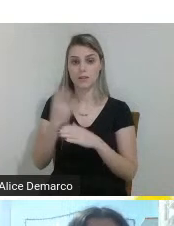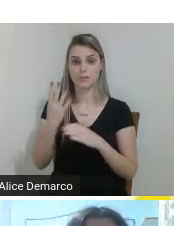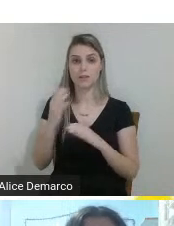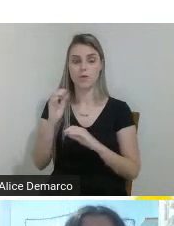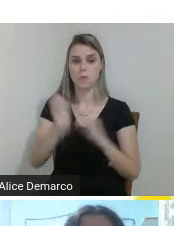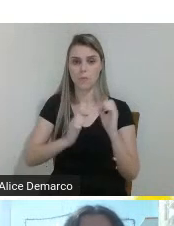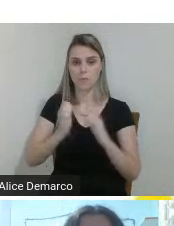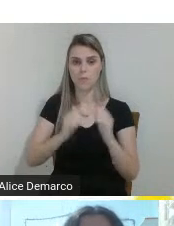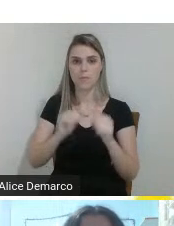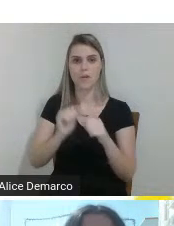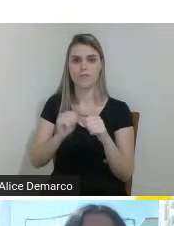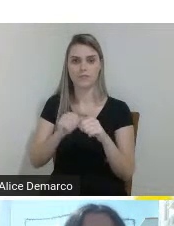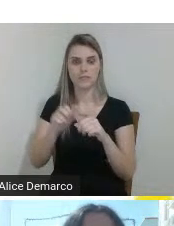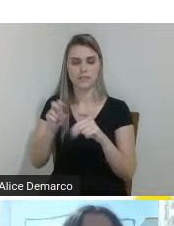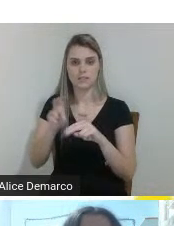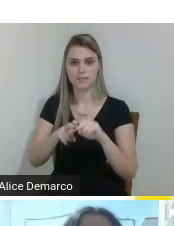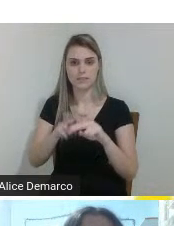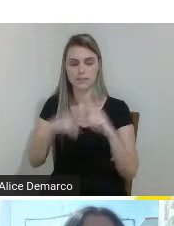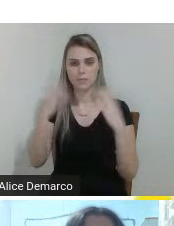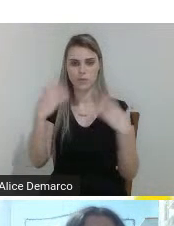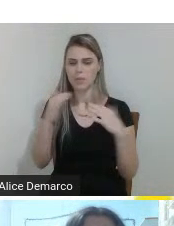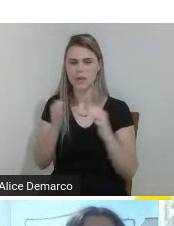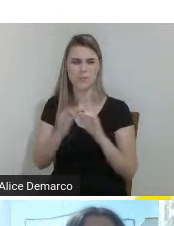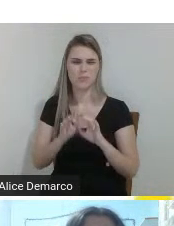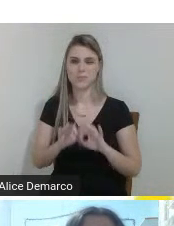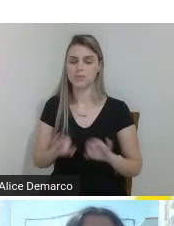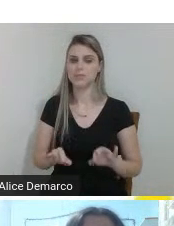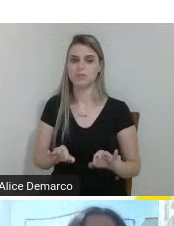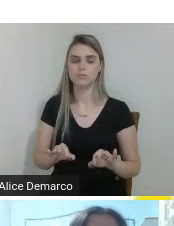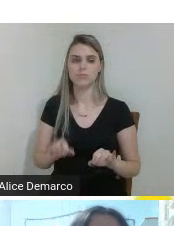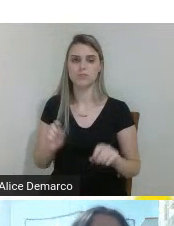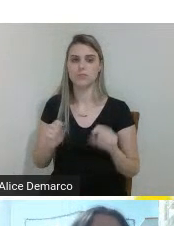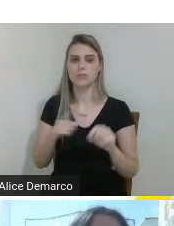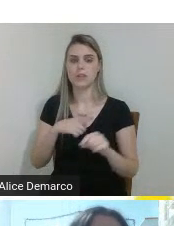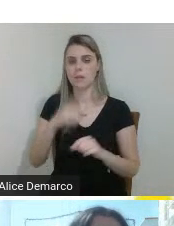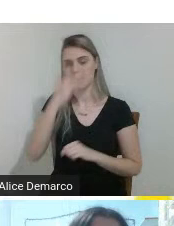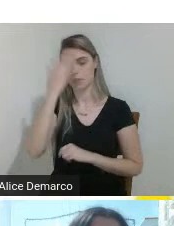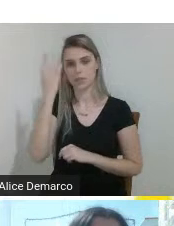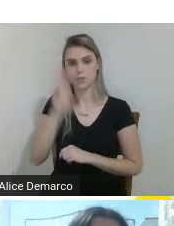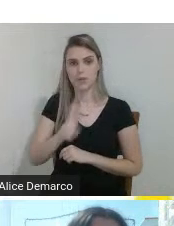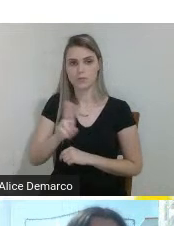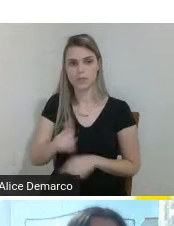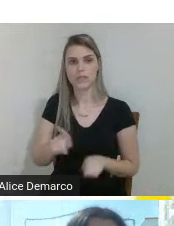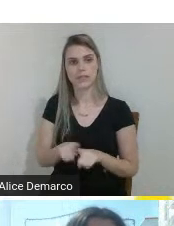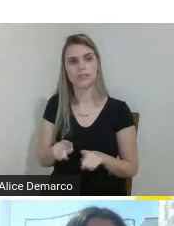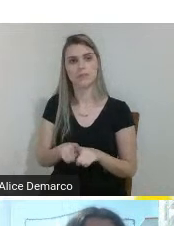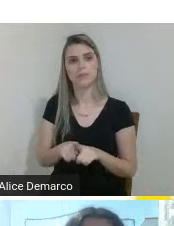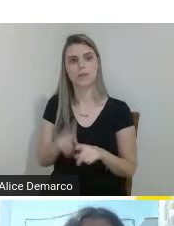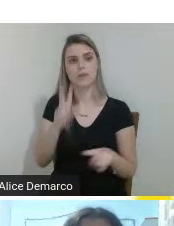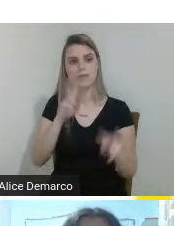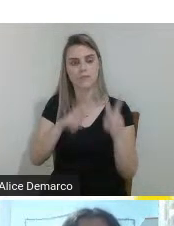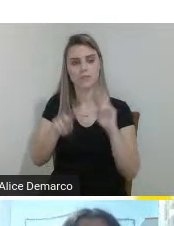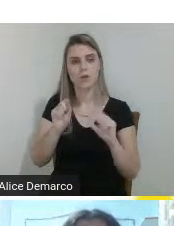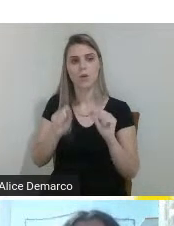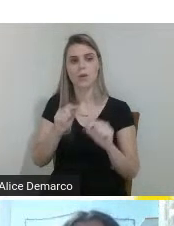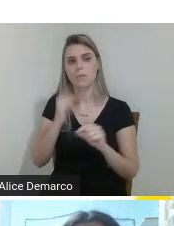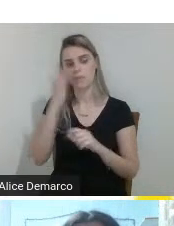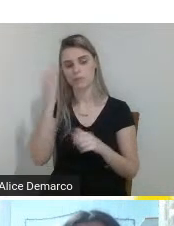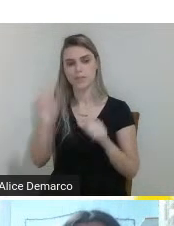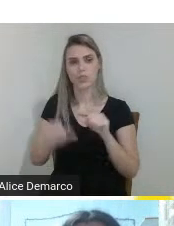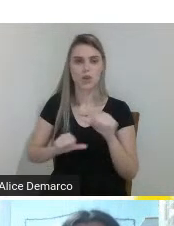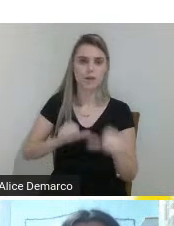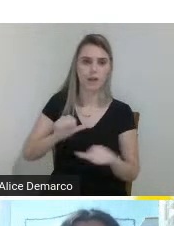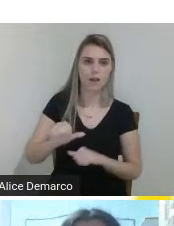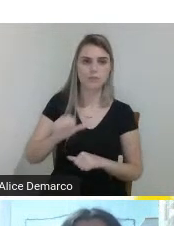são muito simples as cadeiras que são posta público e também visto que a pessoa tem que trocar ela